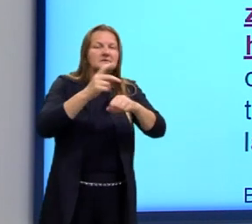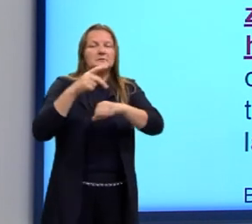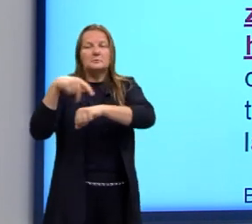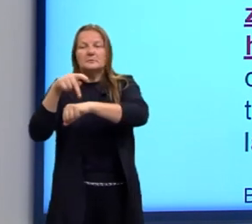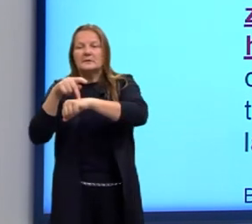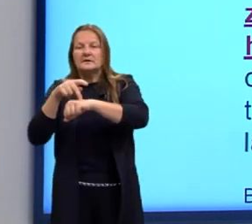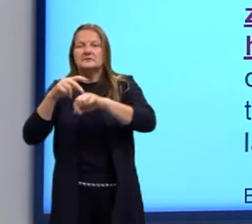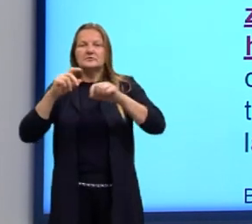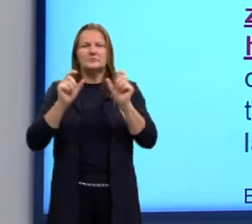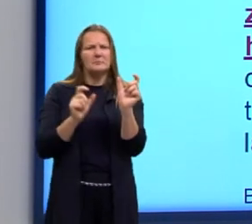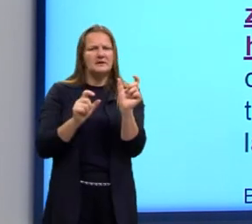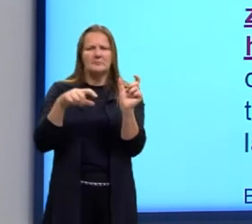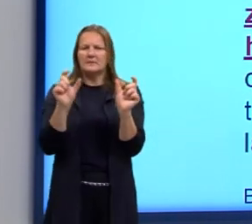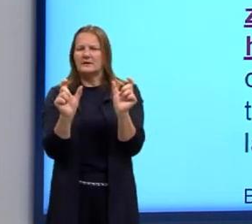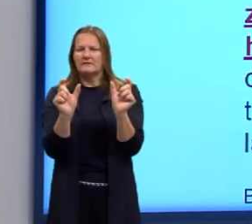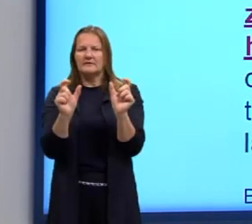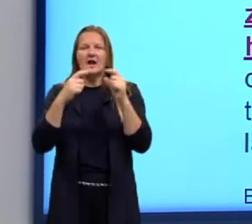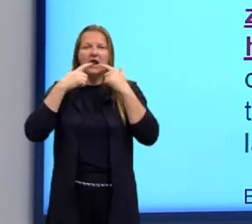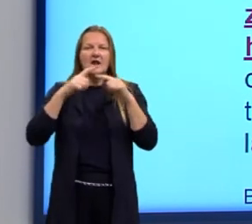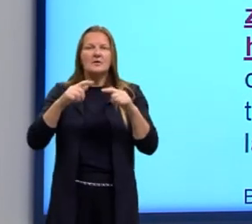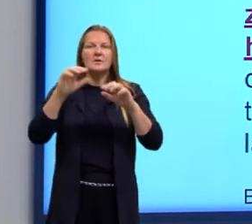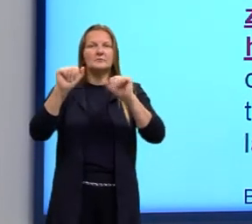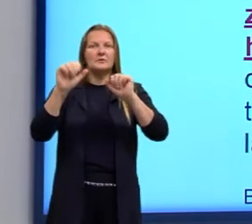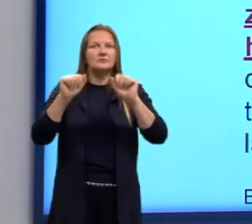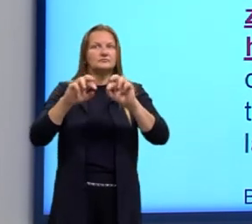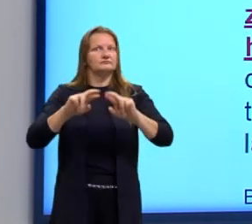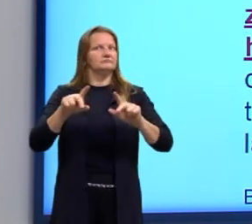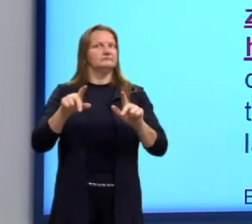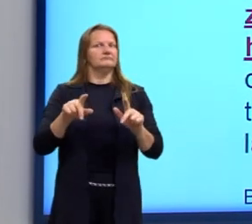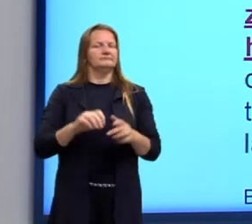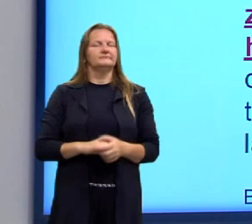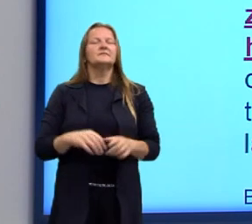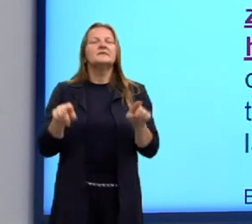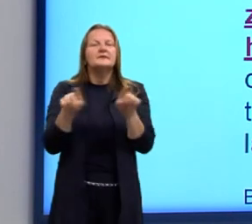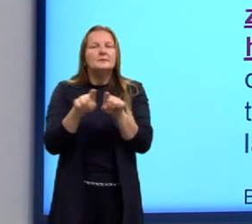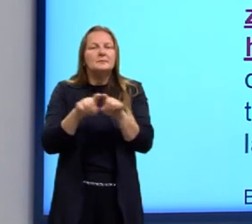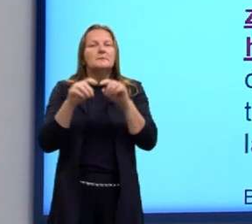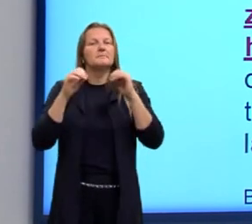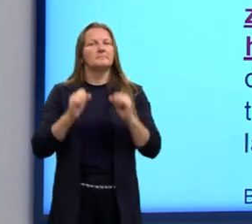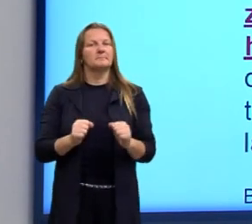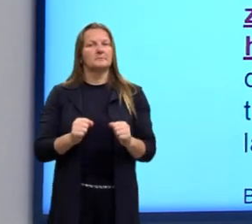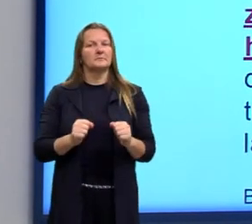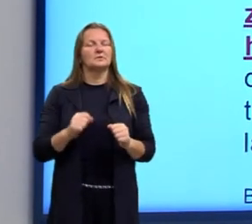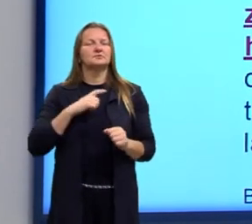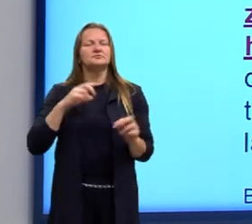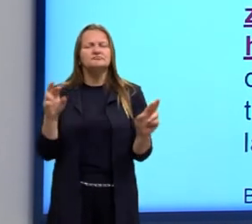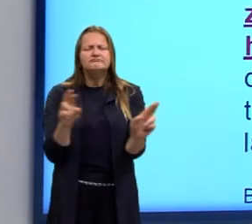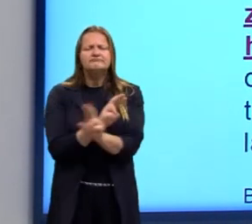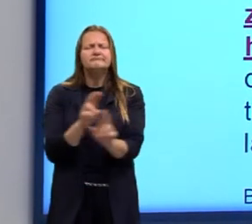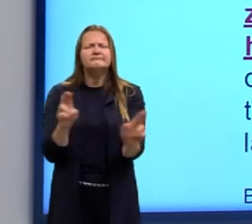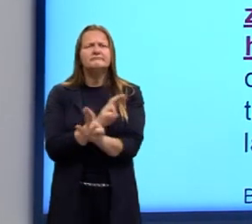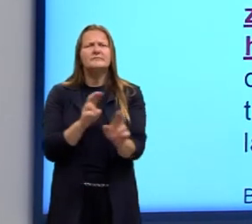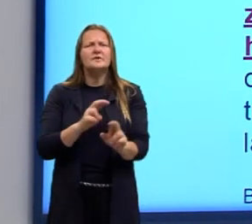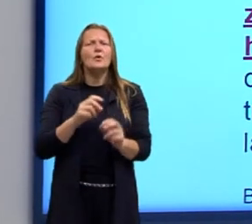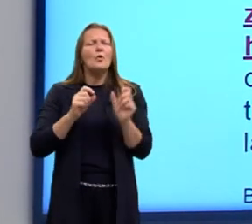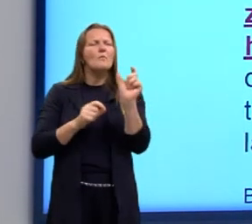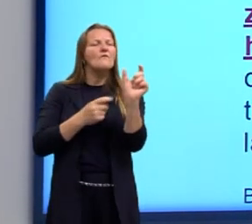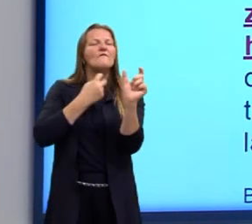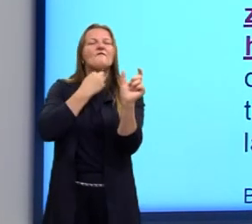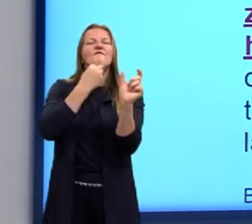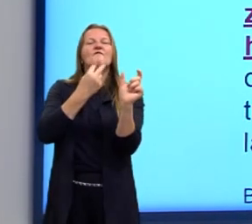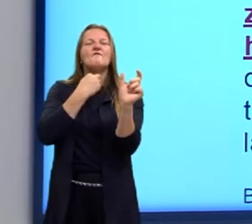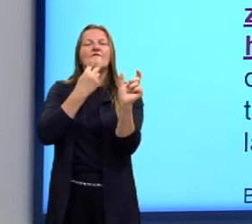mesmo falando língua espanhola. Como também pode ser relacionado à pronúncia.